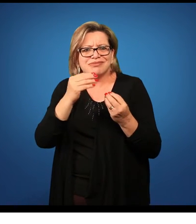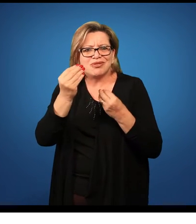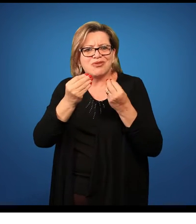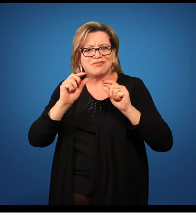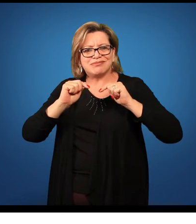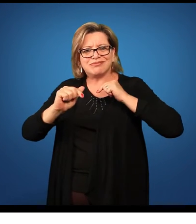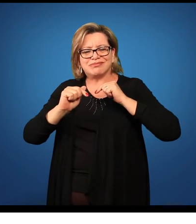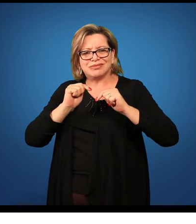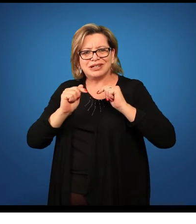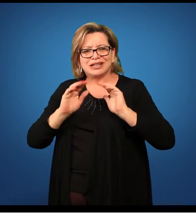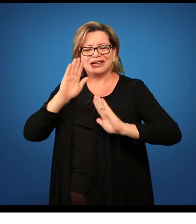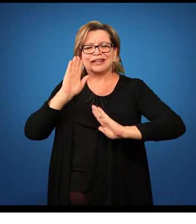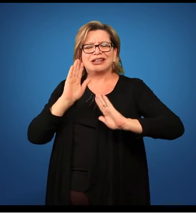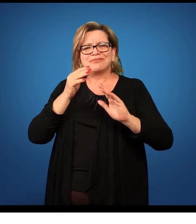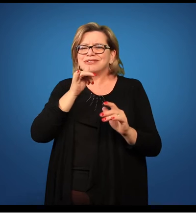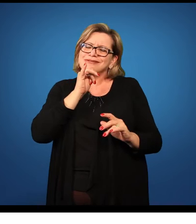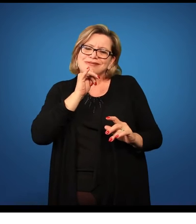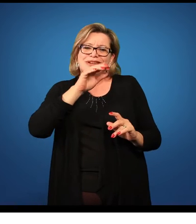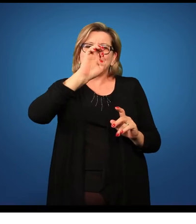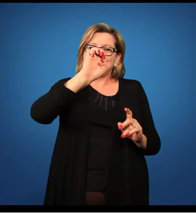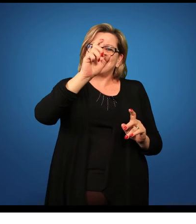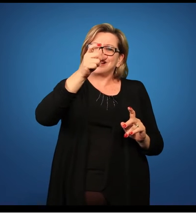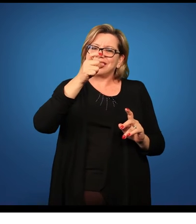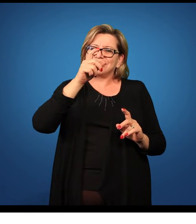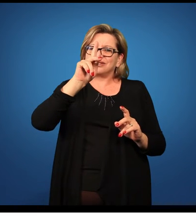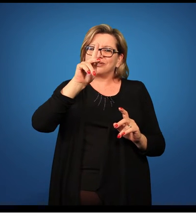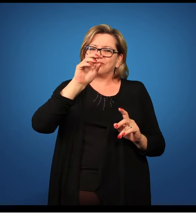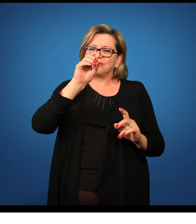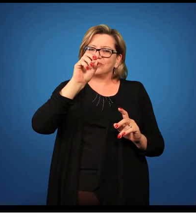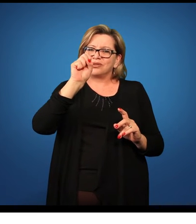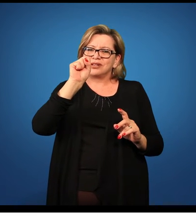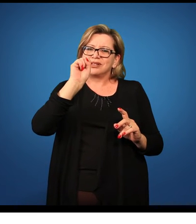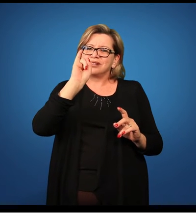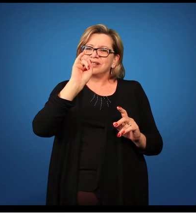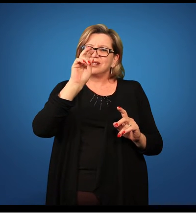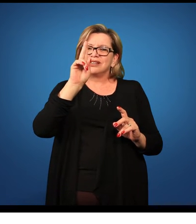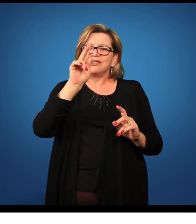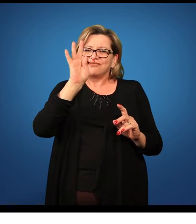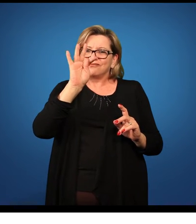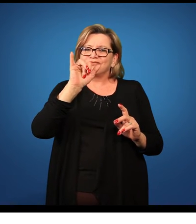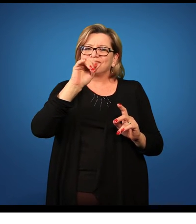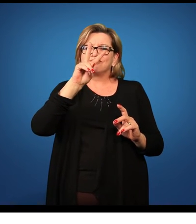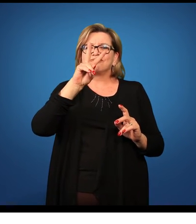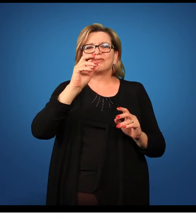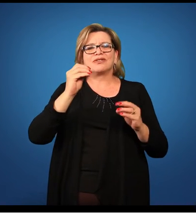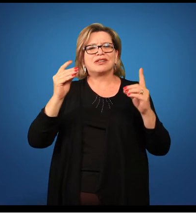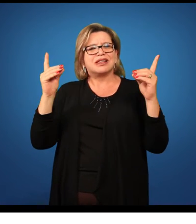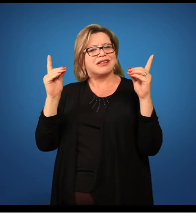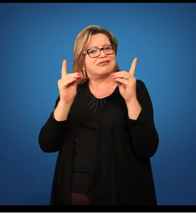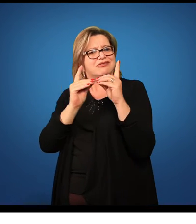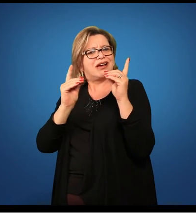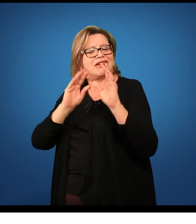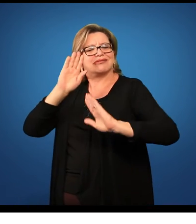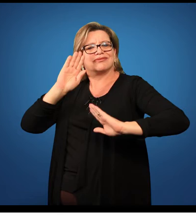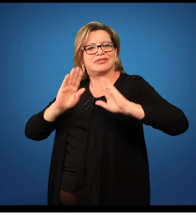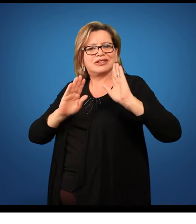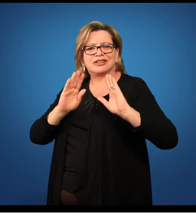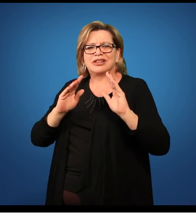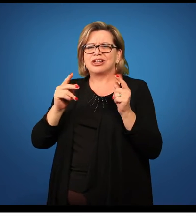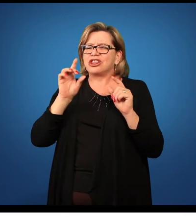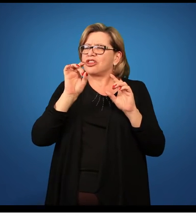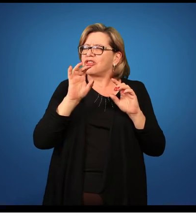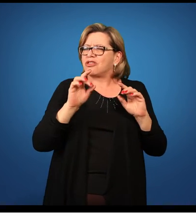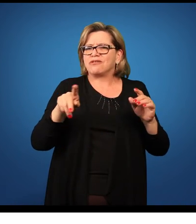Geralmente, a aula expositiva é uma aula expositiva dialogada. Não é só o professor que vai aprender, só falar. Então, ele vai